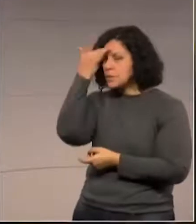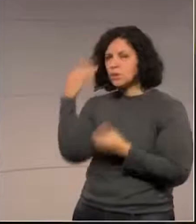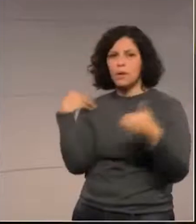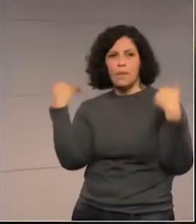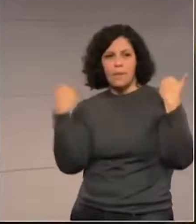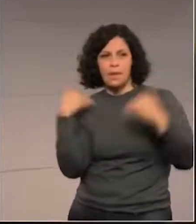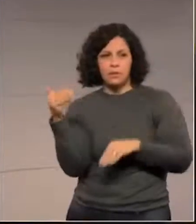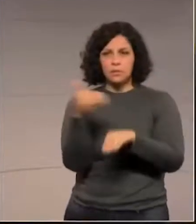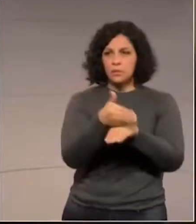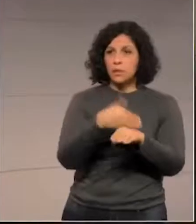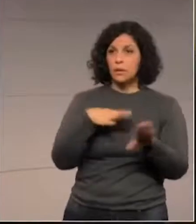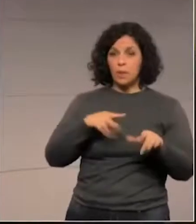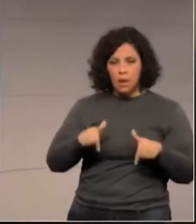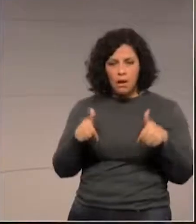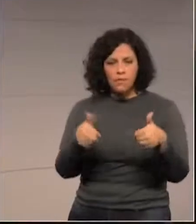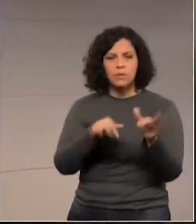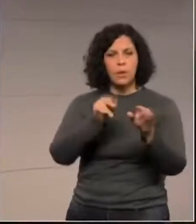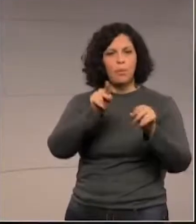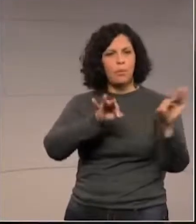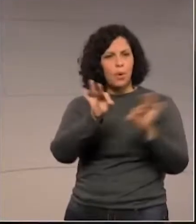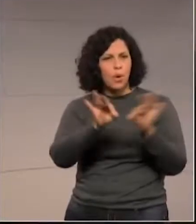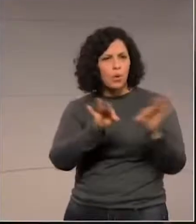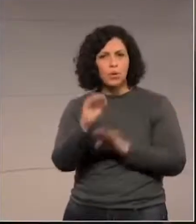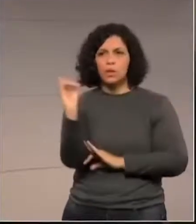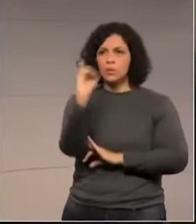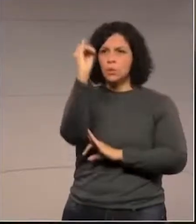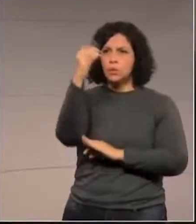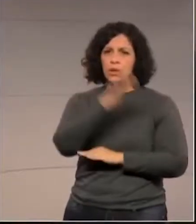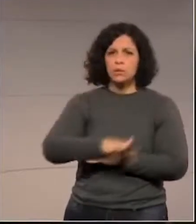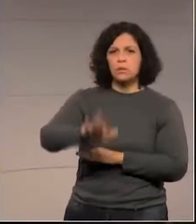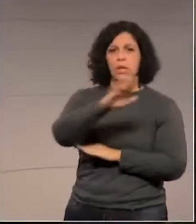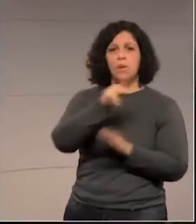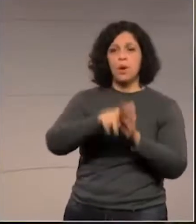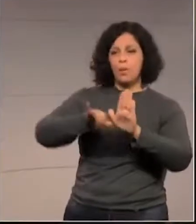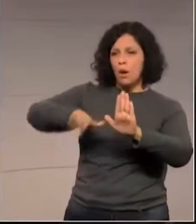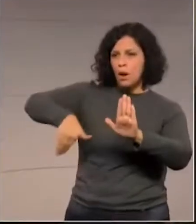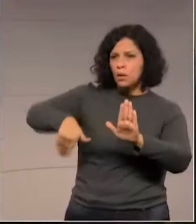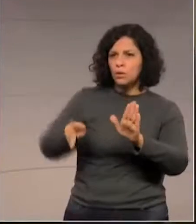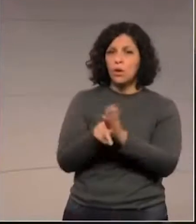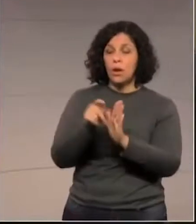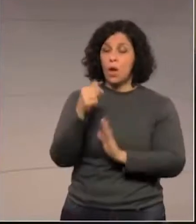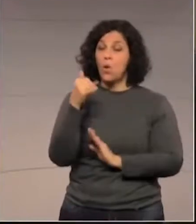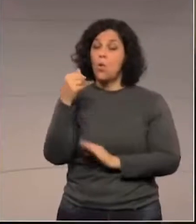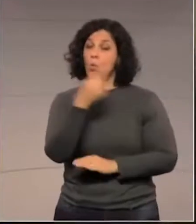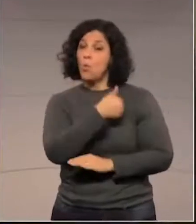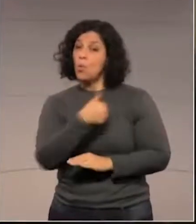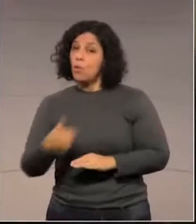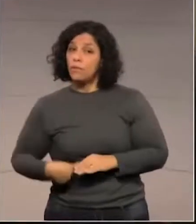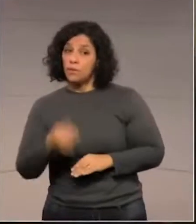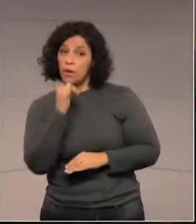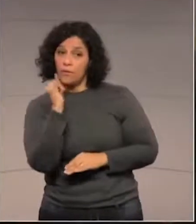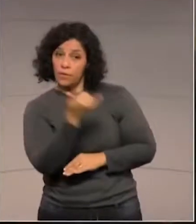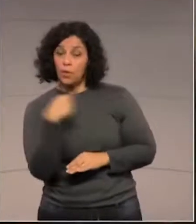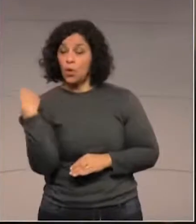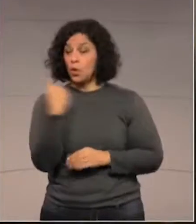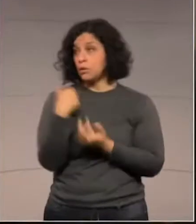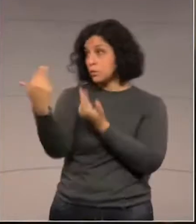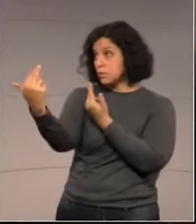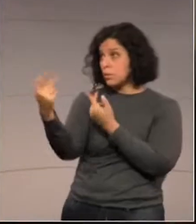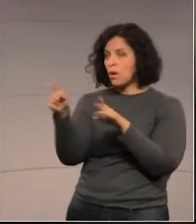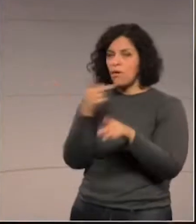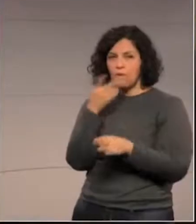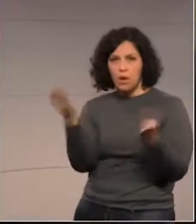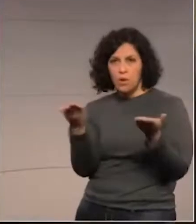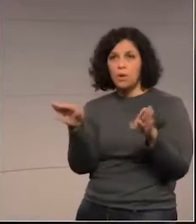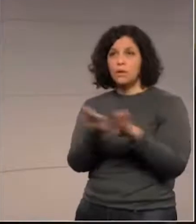automaticamente, avançar em outros projetos importantes para o litoral, disse o governador. Sobre os trapiches,